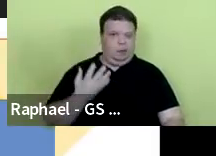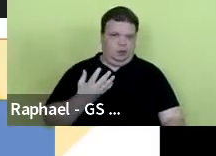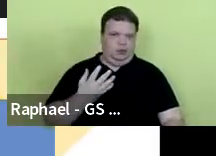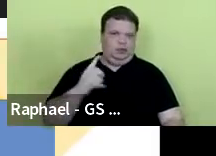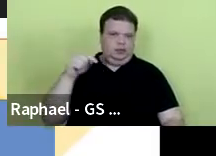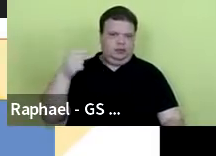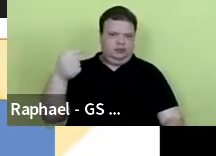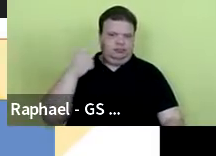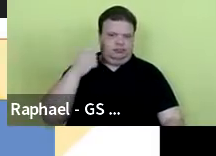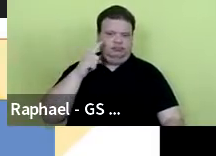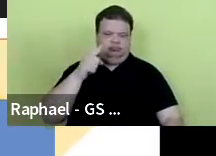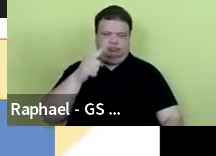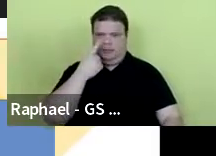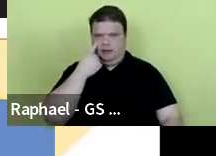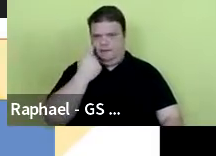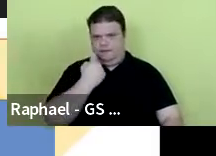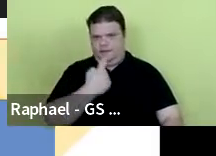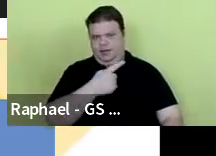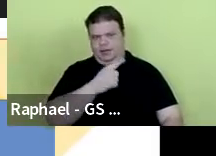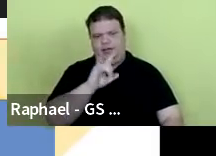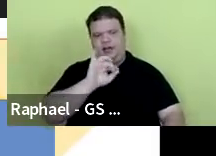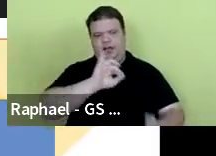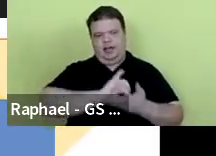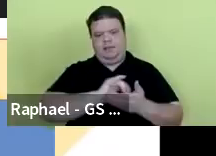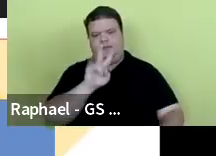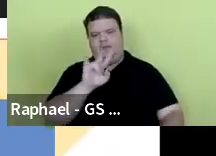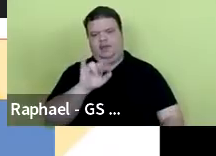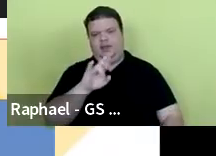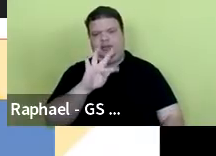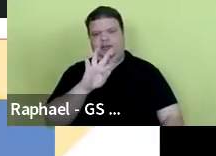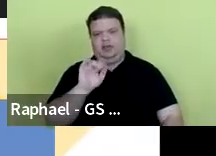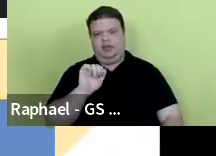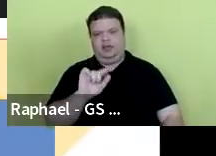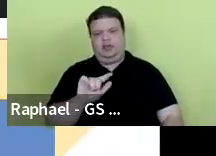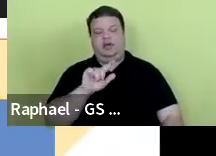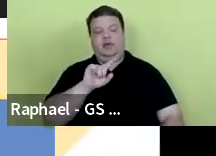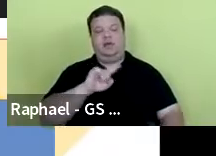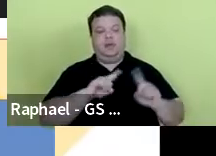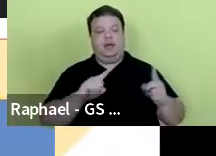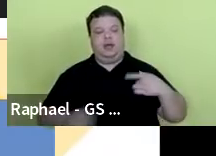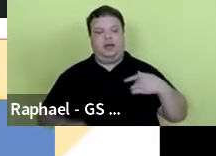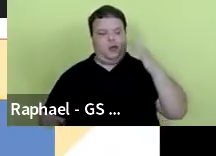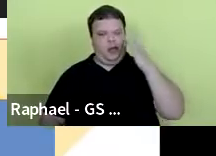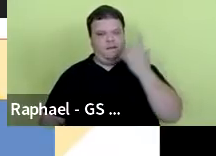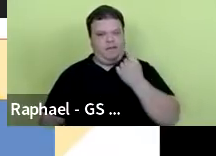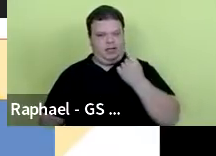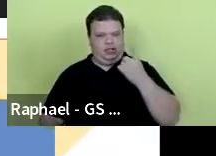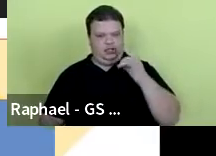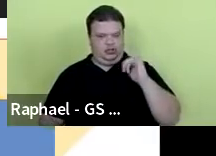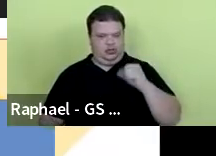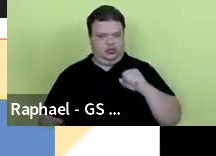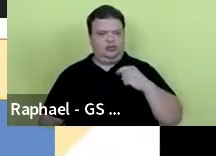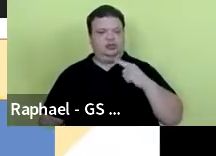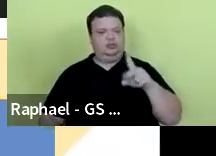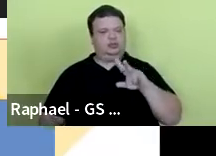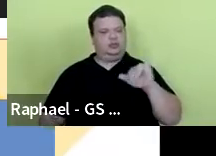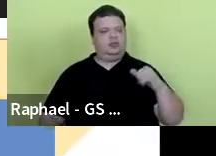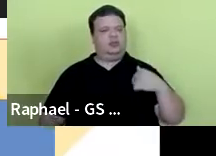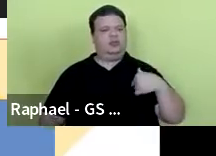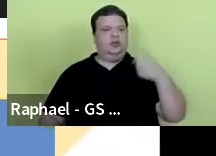depois consultem lá no Campos Virtual, mas acho que durante 20 dias a gente vai ficar com as inscrições abertas,